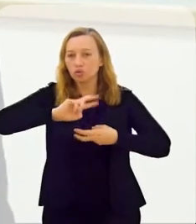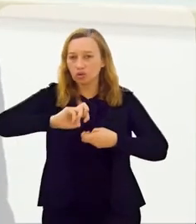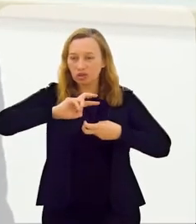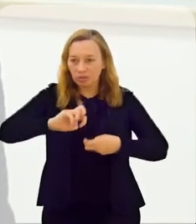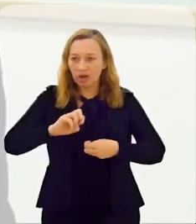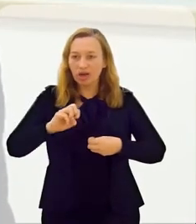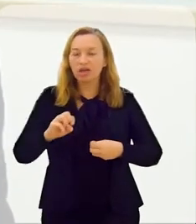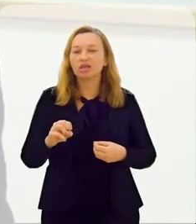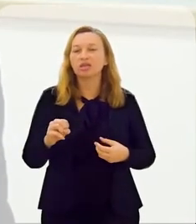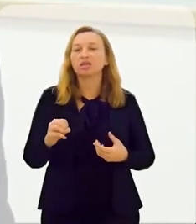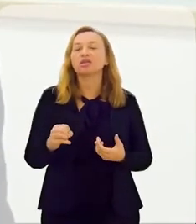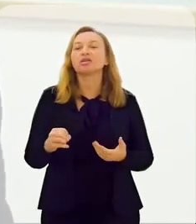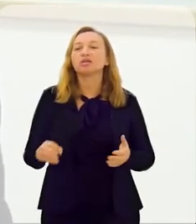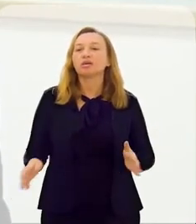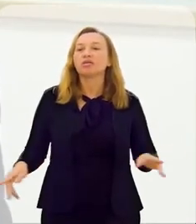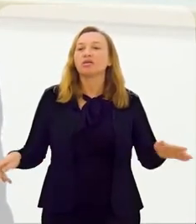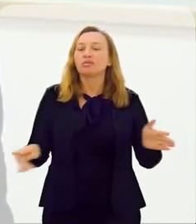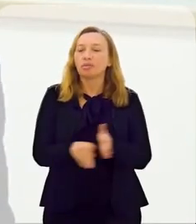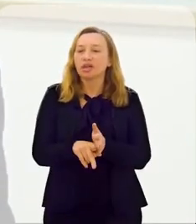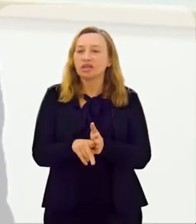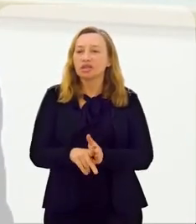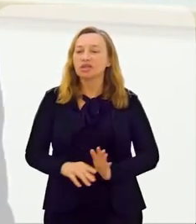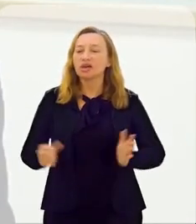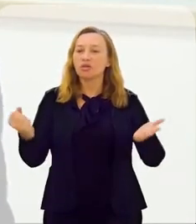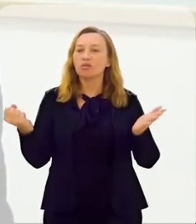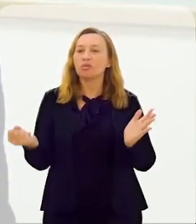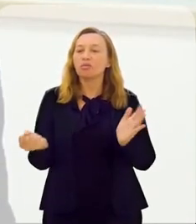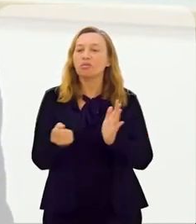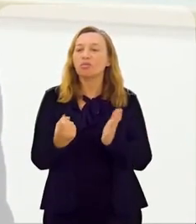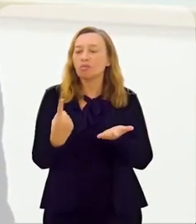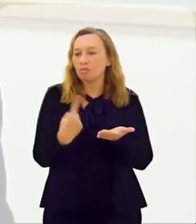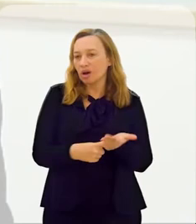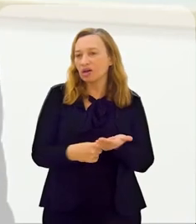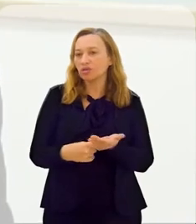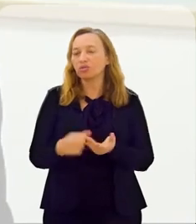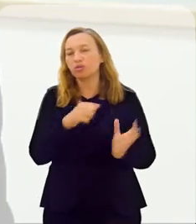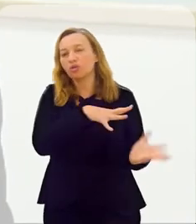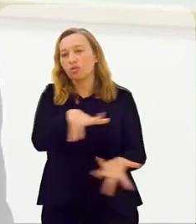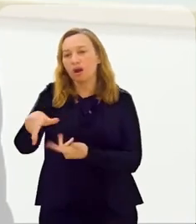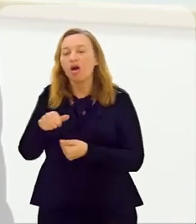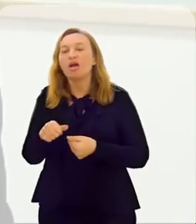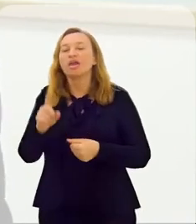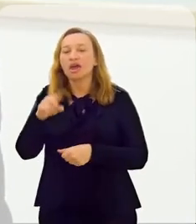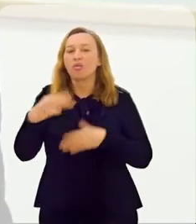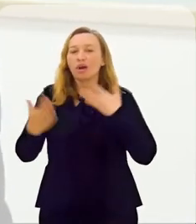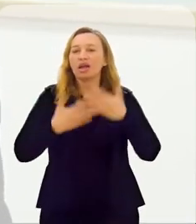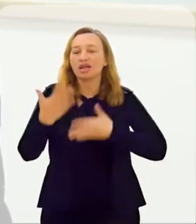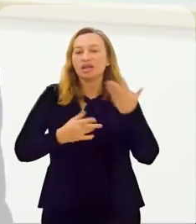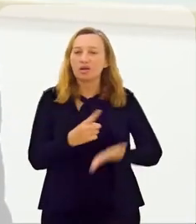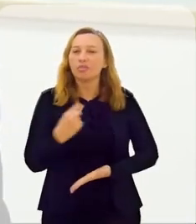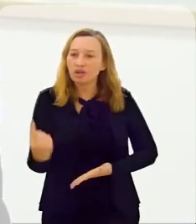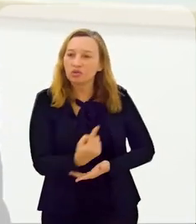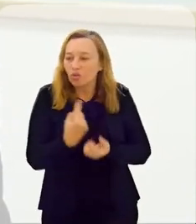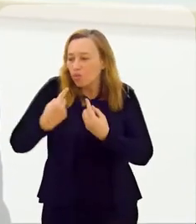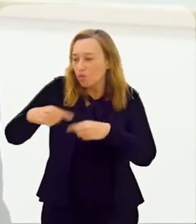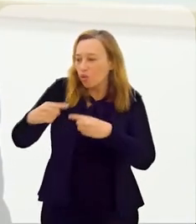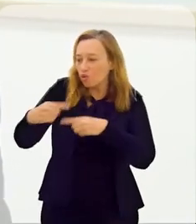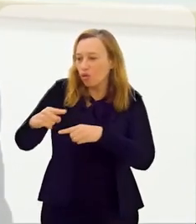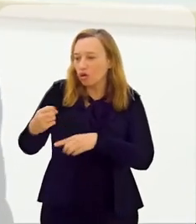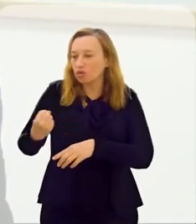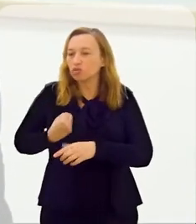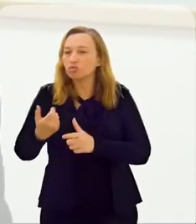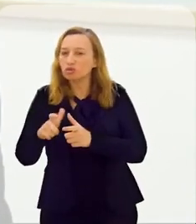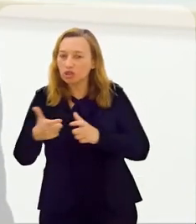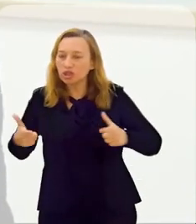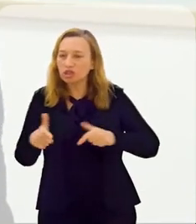todos os SEBRAIs, inclusive o SEBRAI Nacional, farão parte do Pacto Global. Esse é um motivo de grande alegria para a gente.